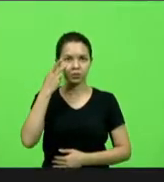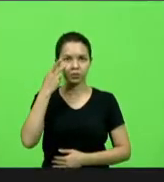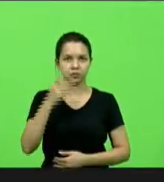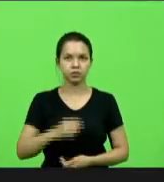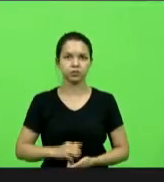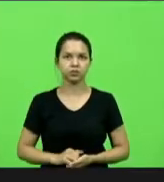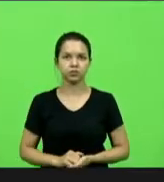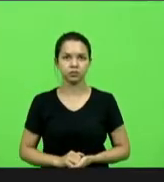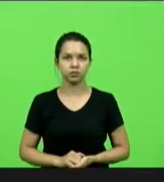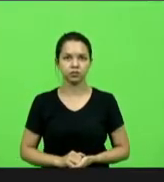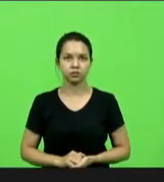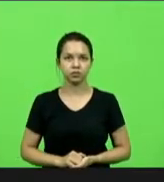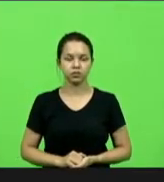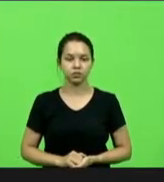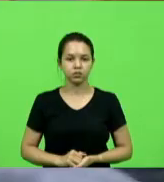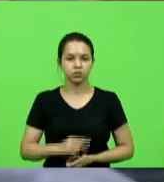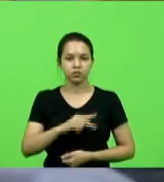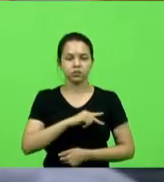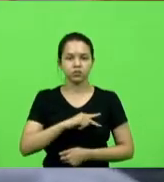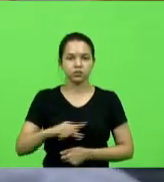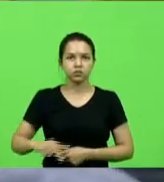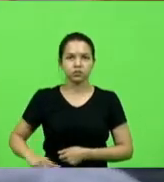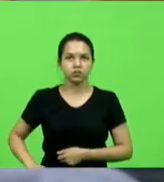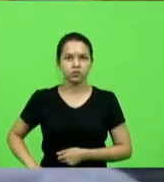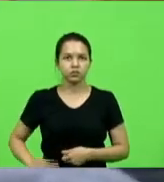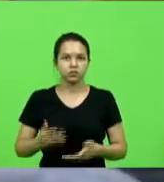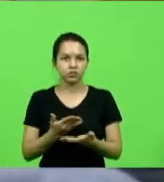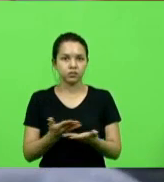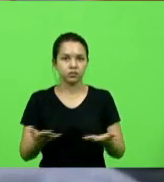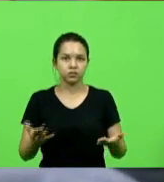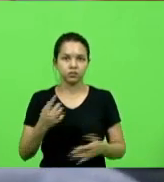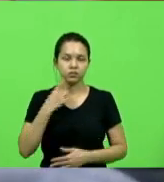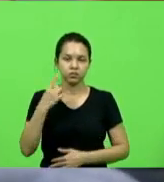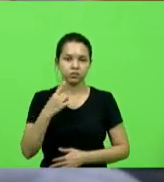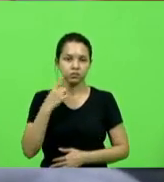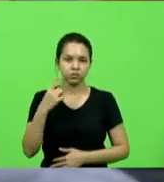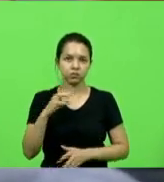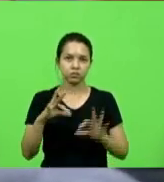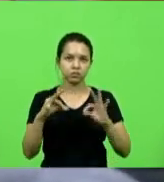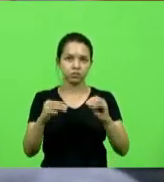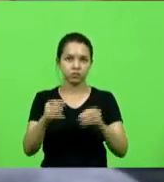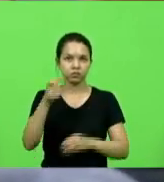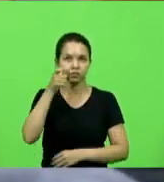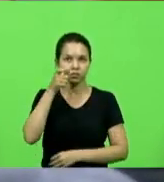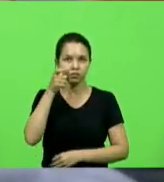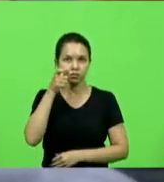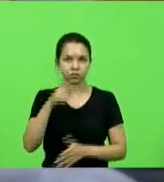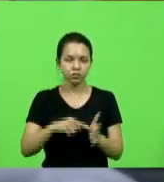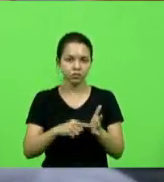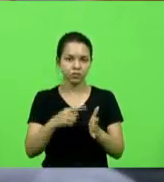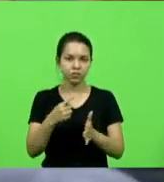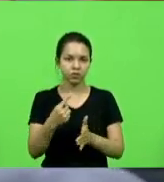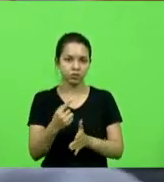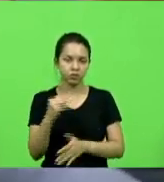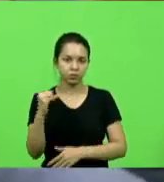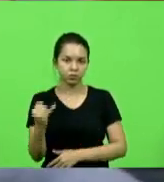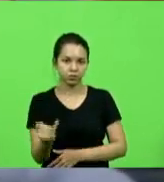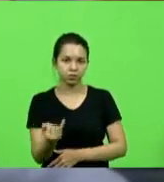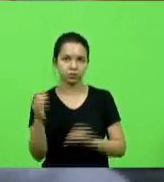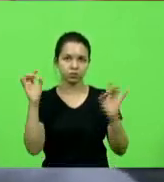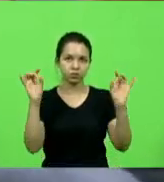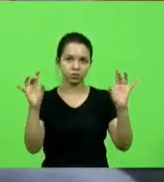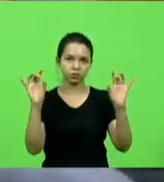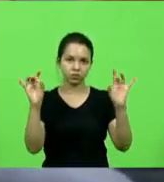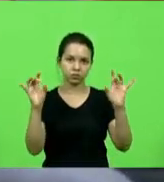Sr. Presidente, colegas deputados, todos que nos acompanham, primeiro aproveitar a oportunidade, Sr. Presidente, para